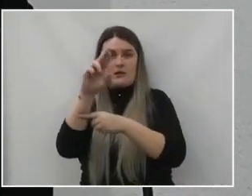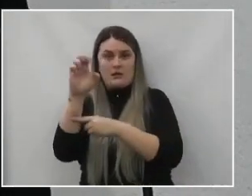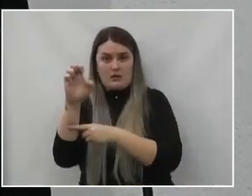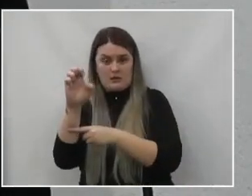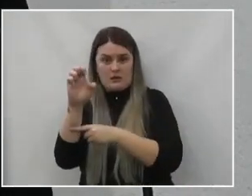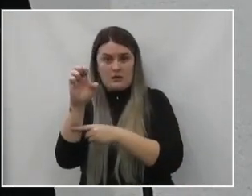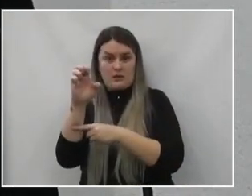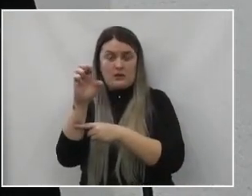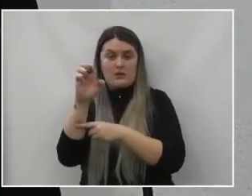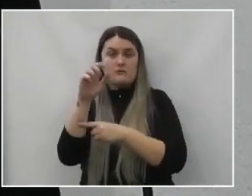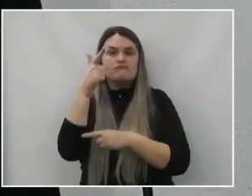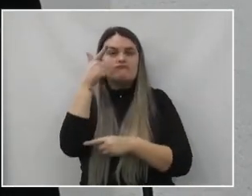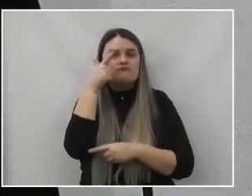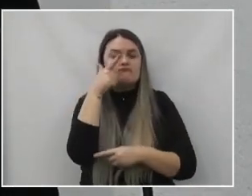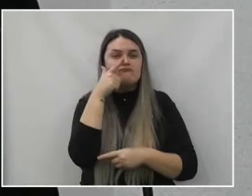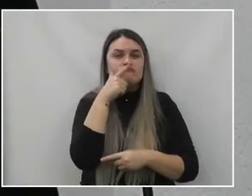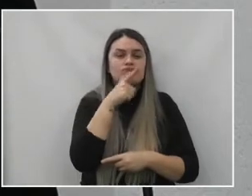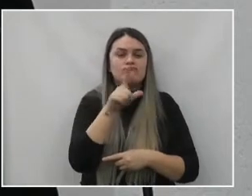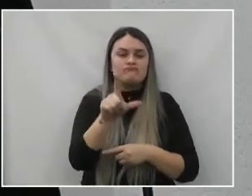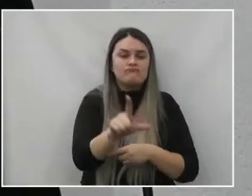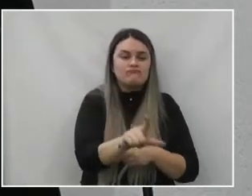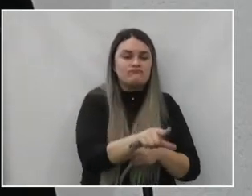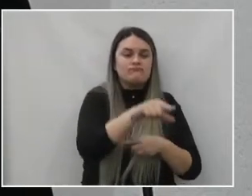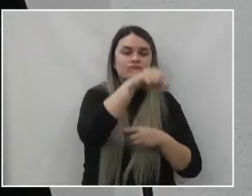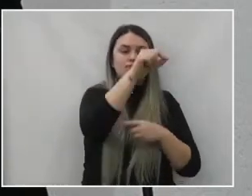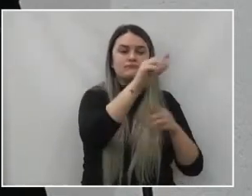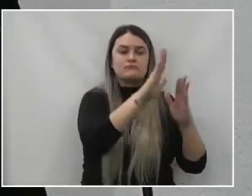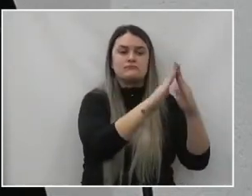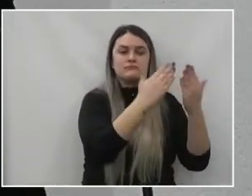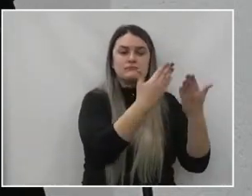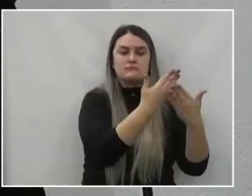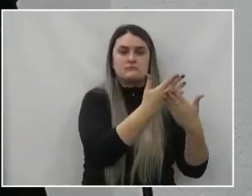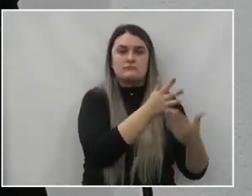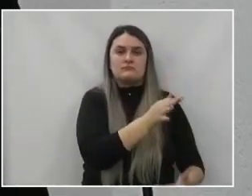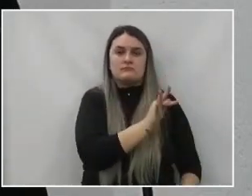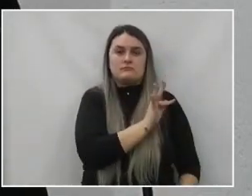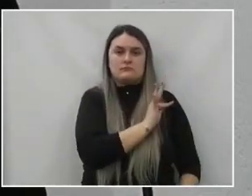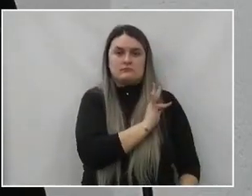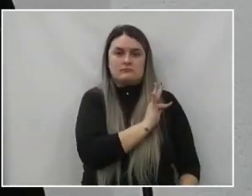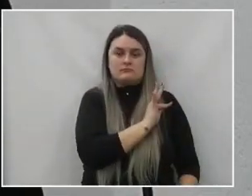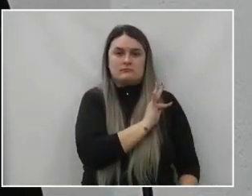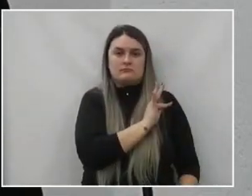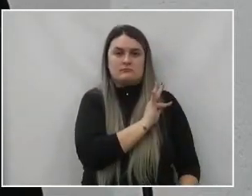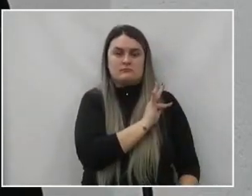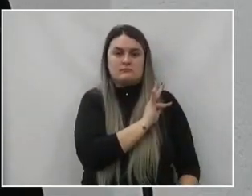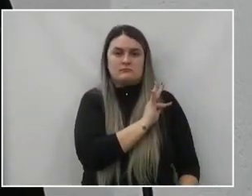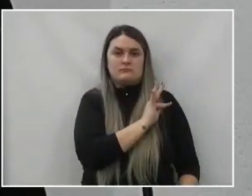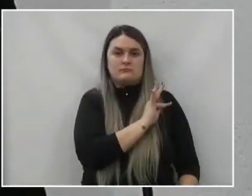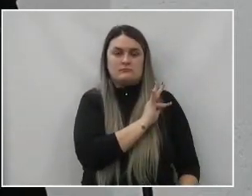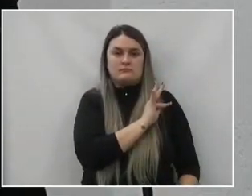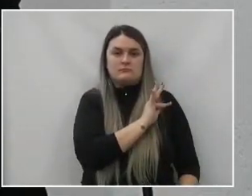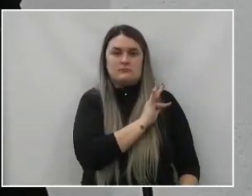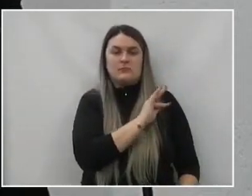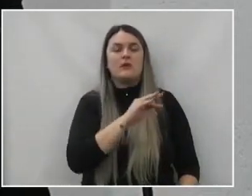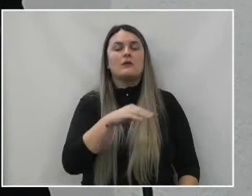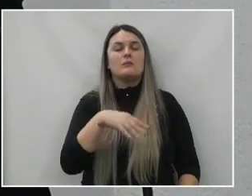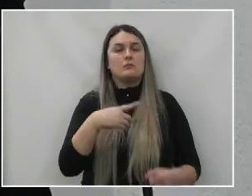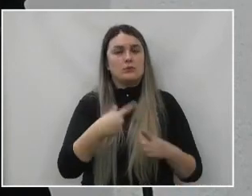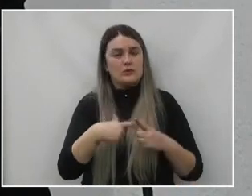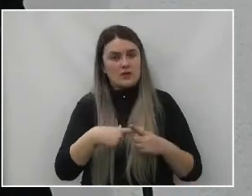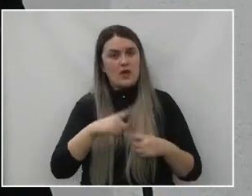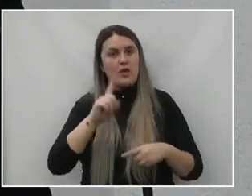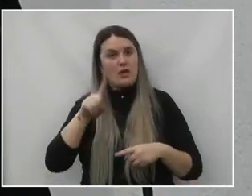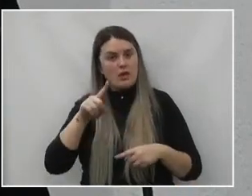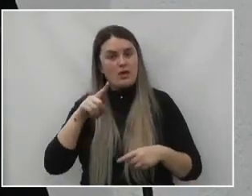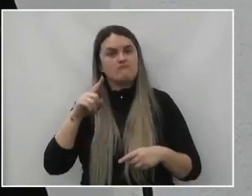foi um dos núcleos escolhidos. Como eu disse, não é por acaso. Sem dúvida nenhuma, é